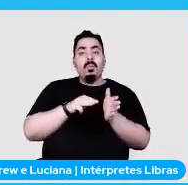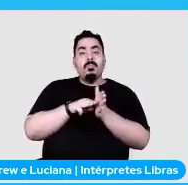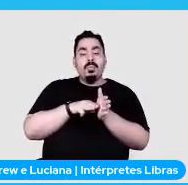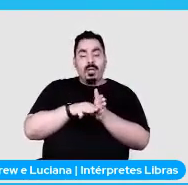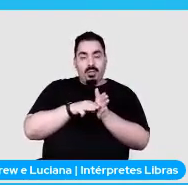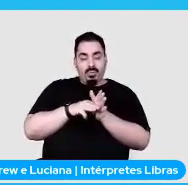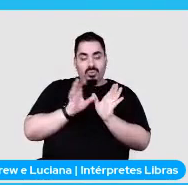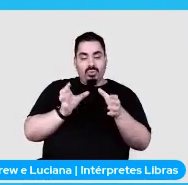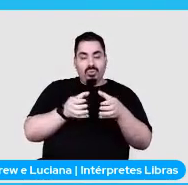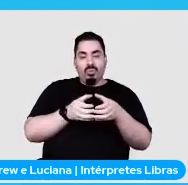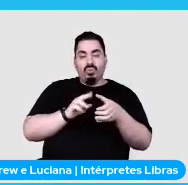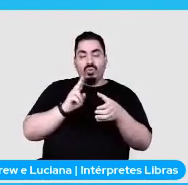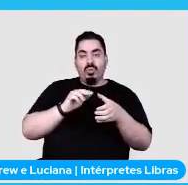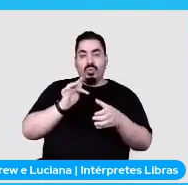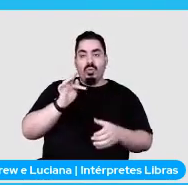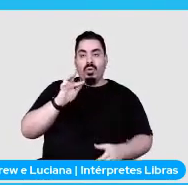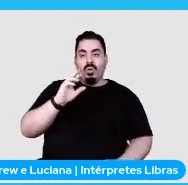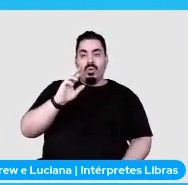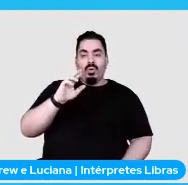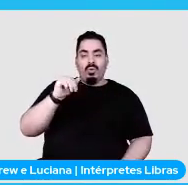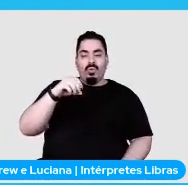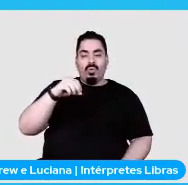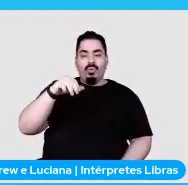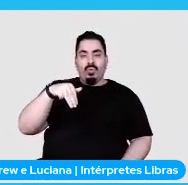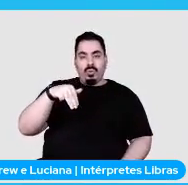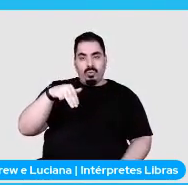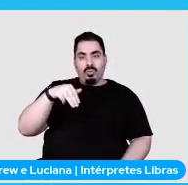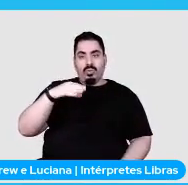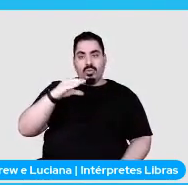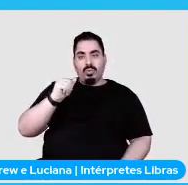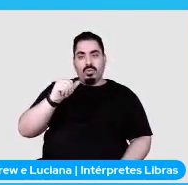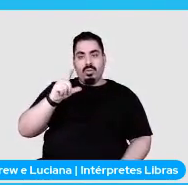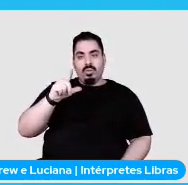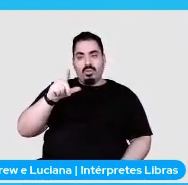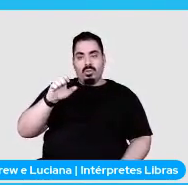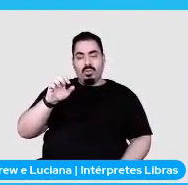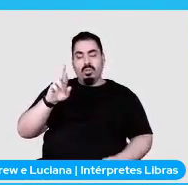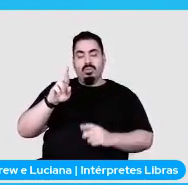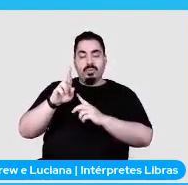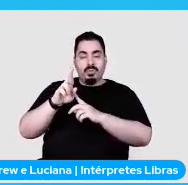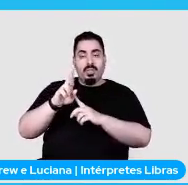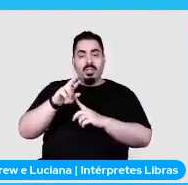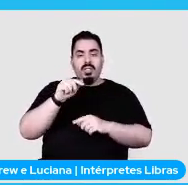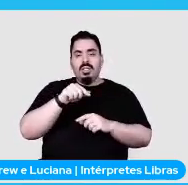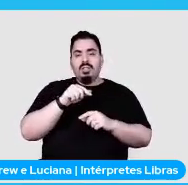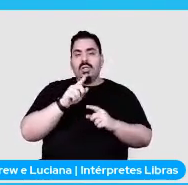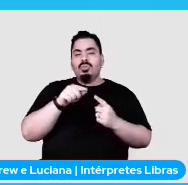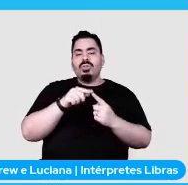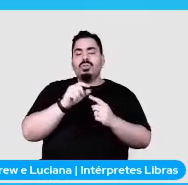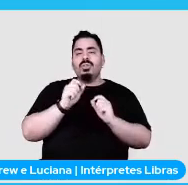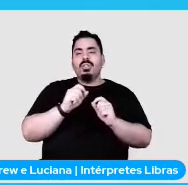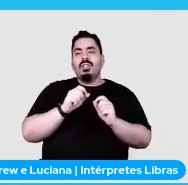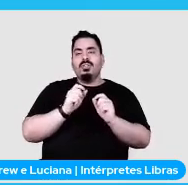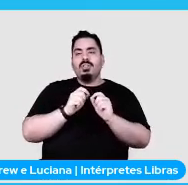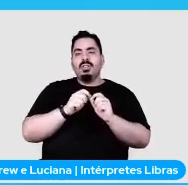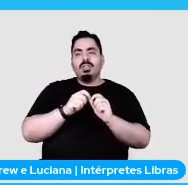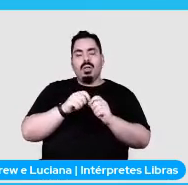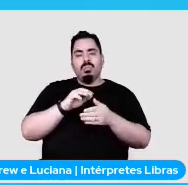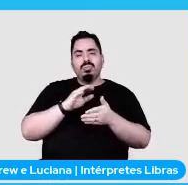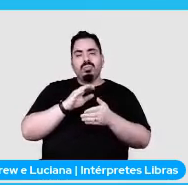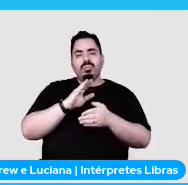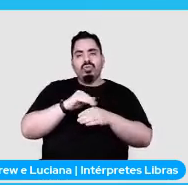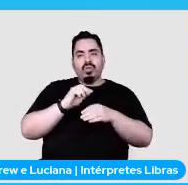Esse método frontcrawler, ele tem a responsabilidade de gerar a instância da spider. E eu gerei aqui com o super,